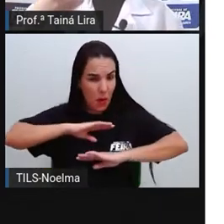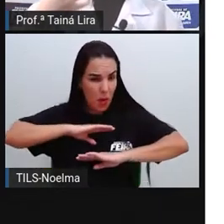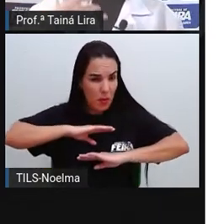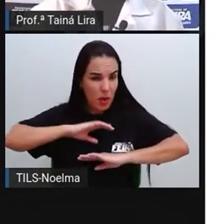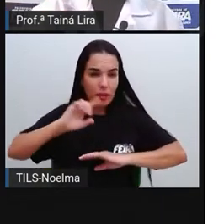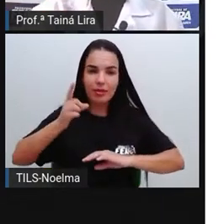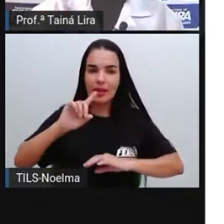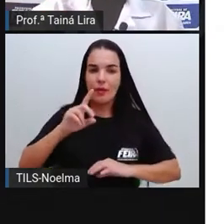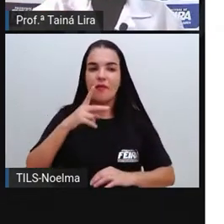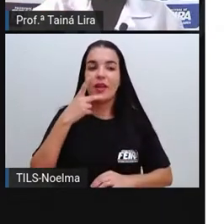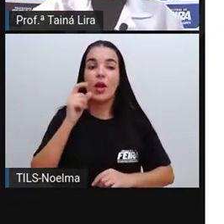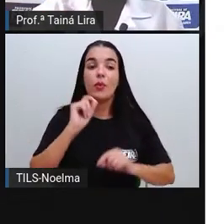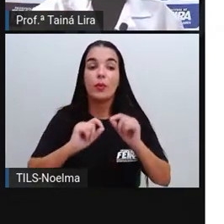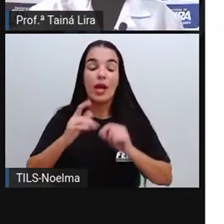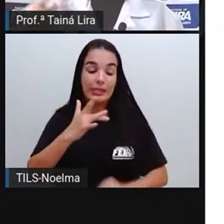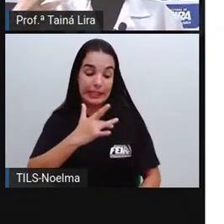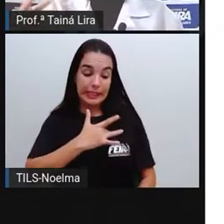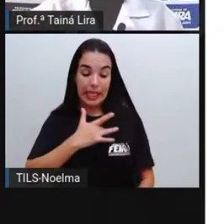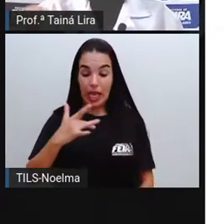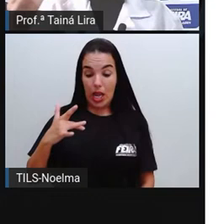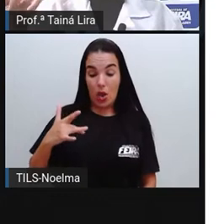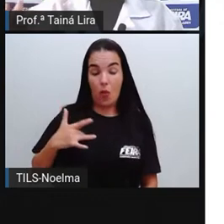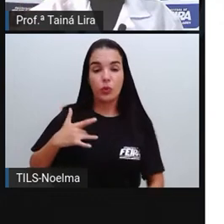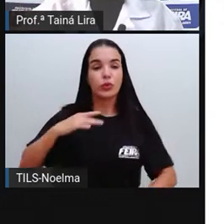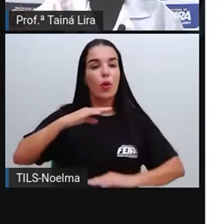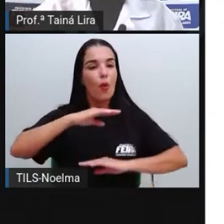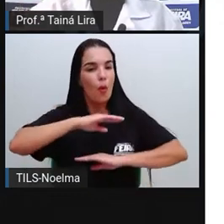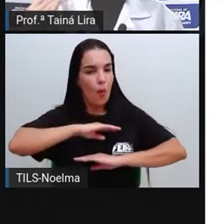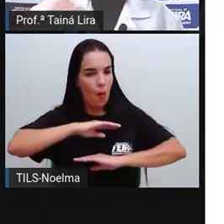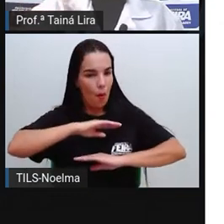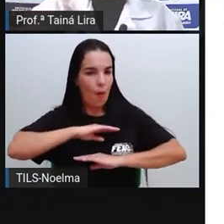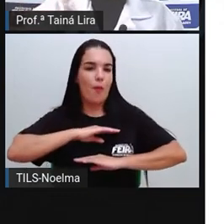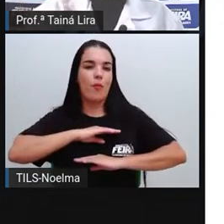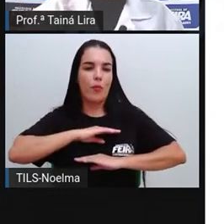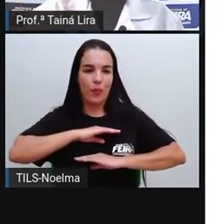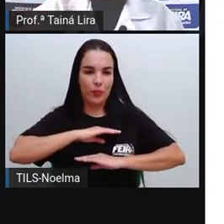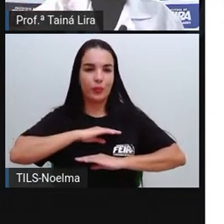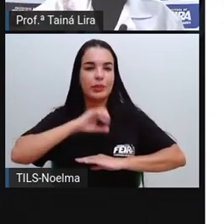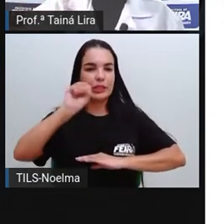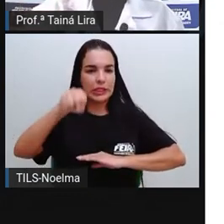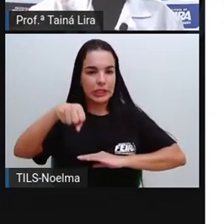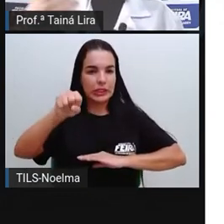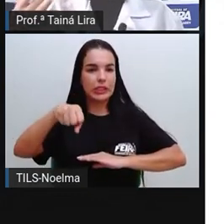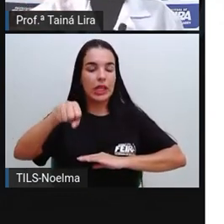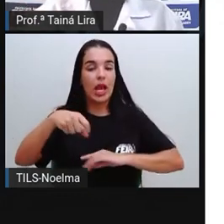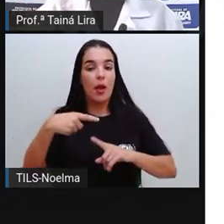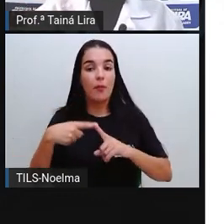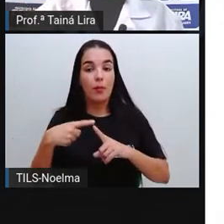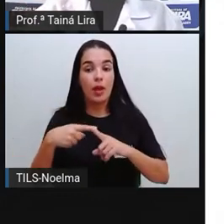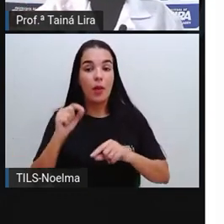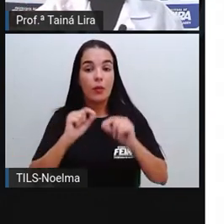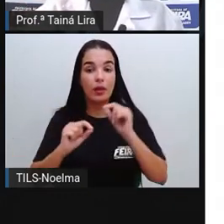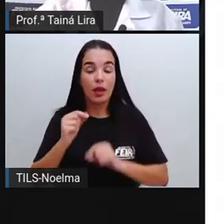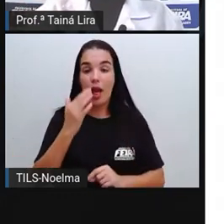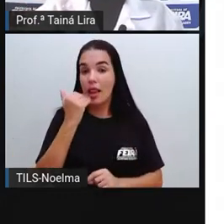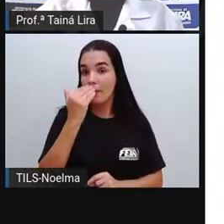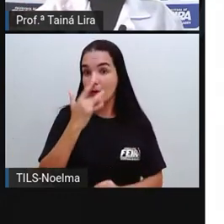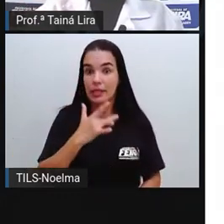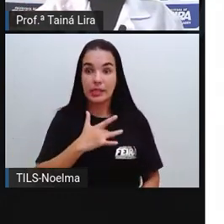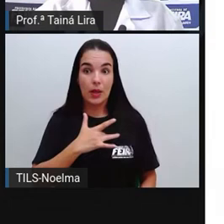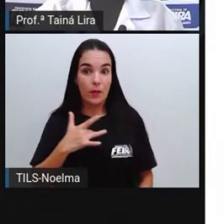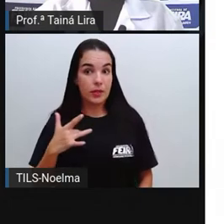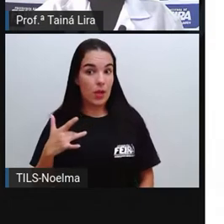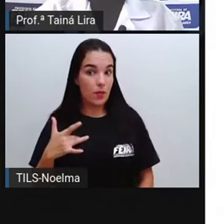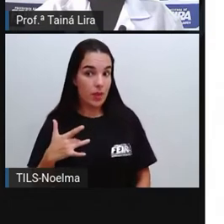saúde do nosso corpo, porque ter uma alimentação mais saudável, não é só você ter,